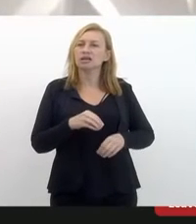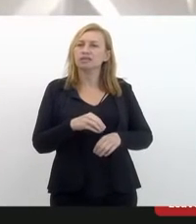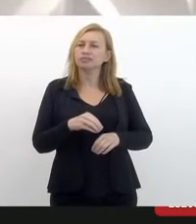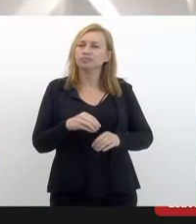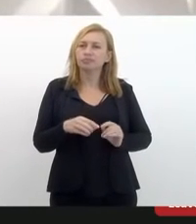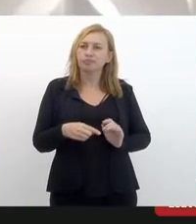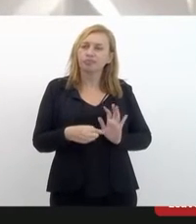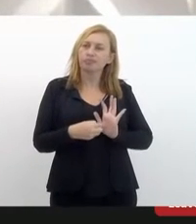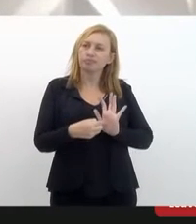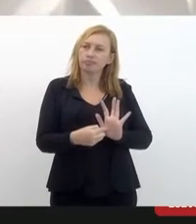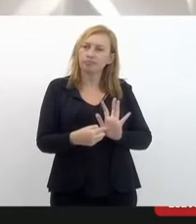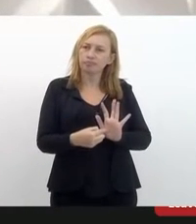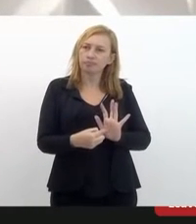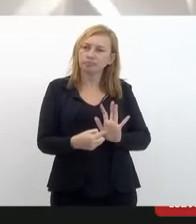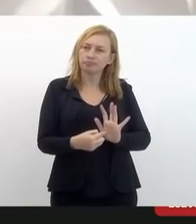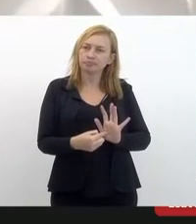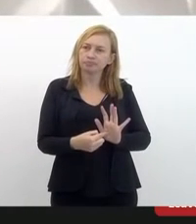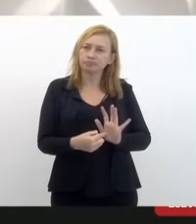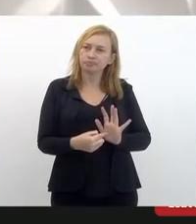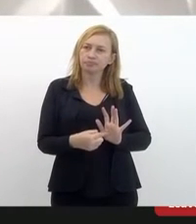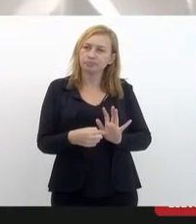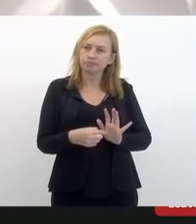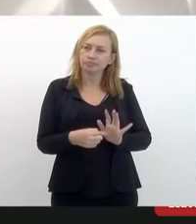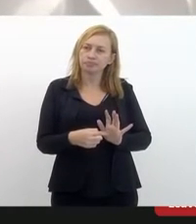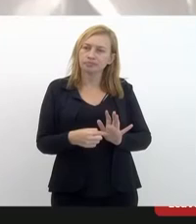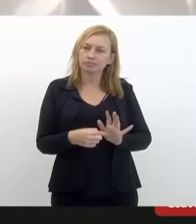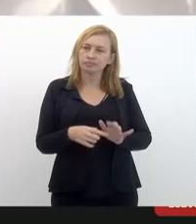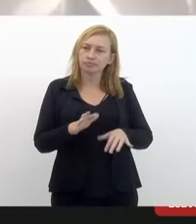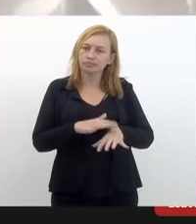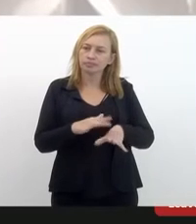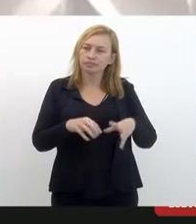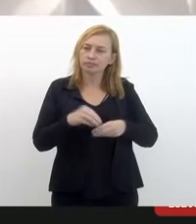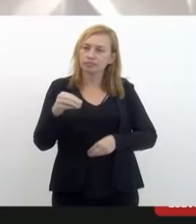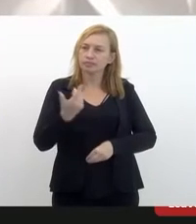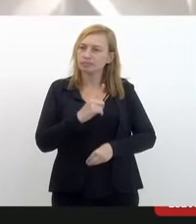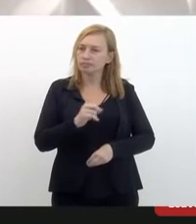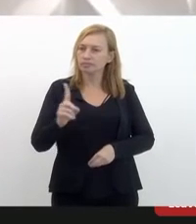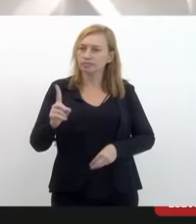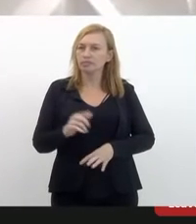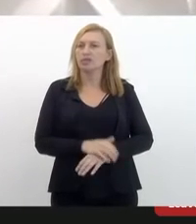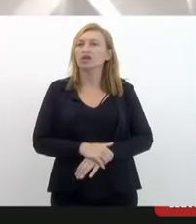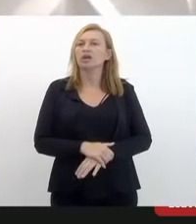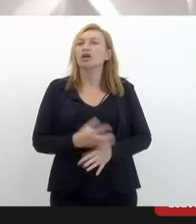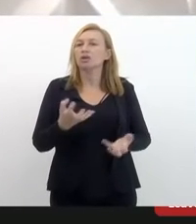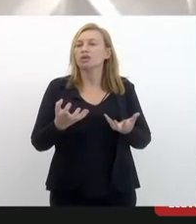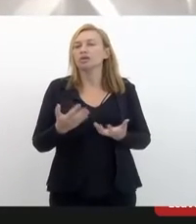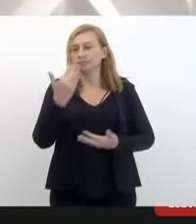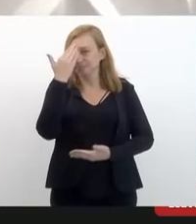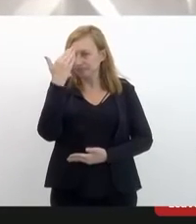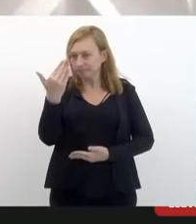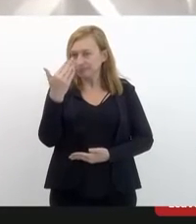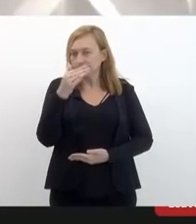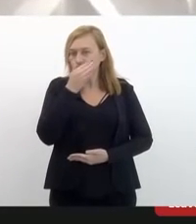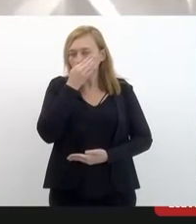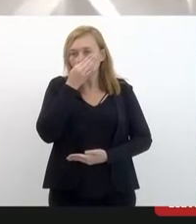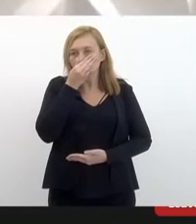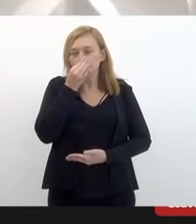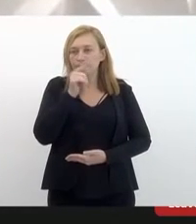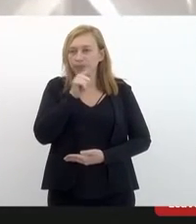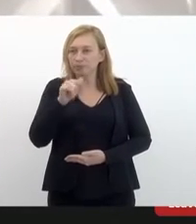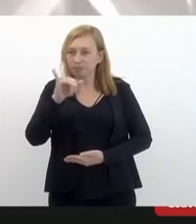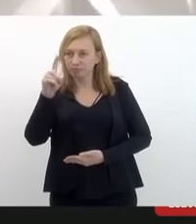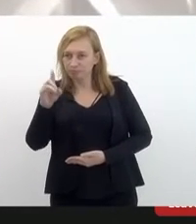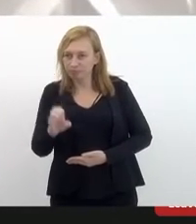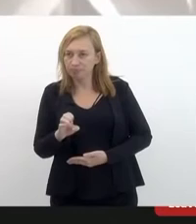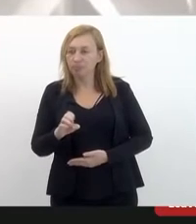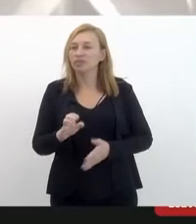para essa questão aí da irreversibilidade da doença. Eu quero, então, agradecer a dona Zayga